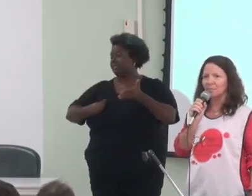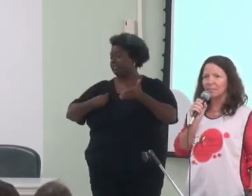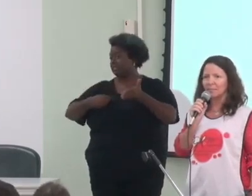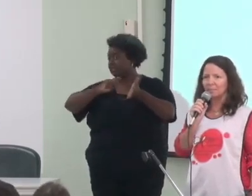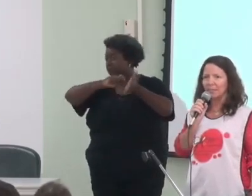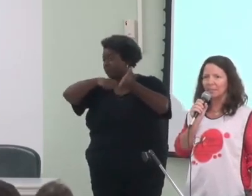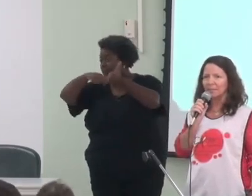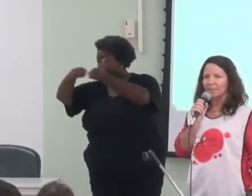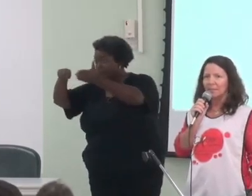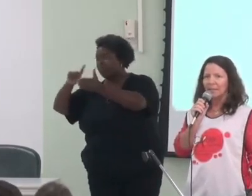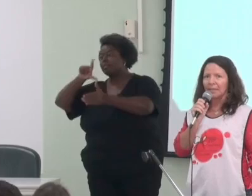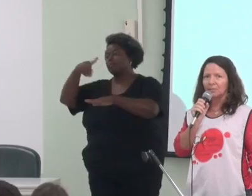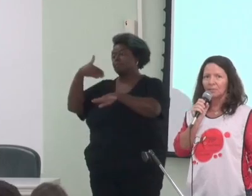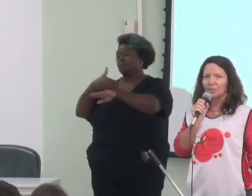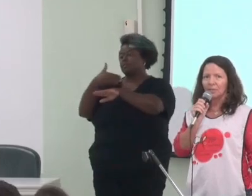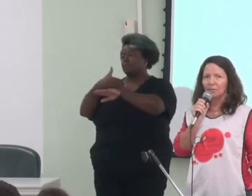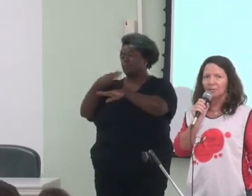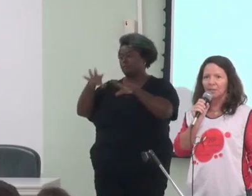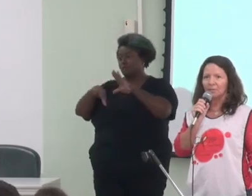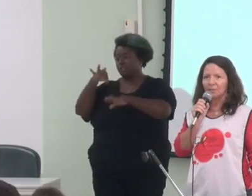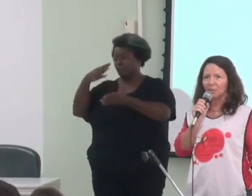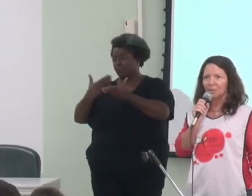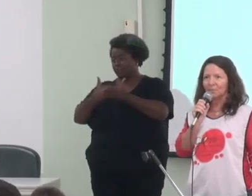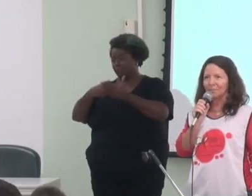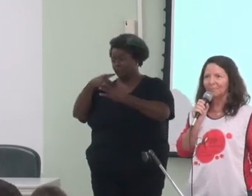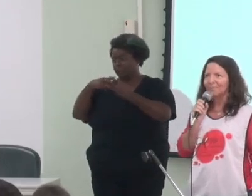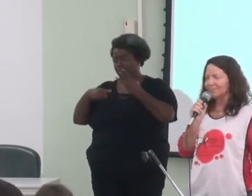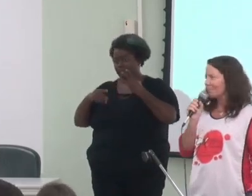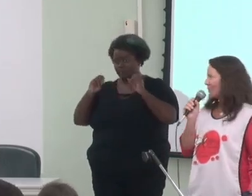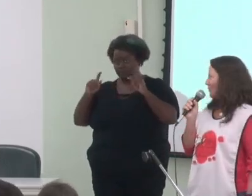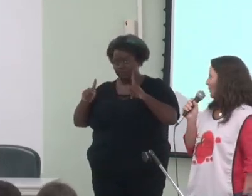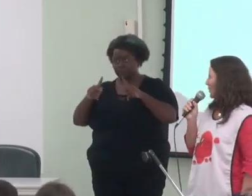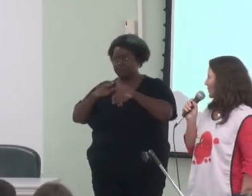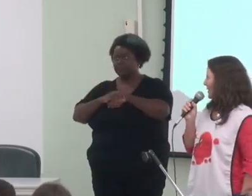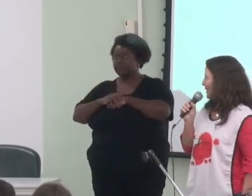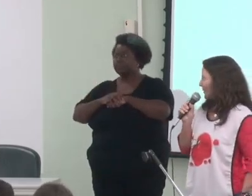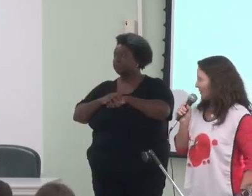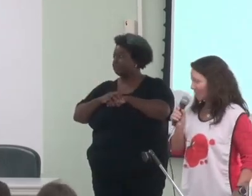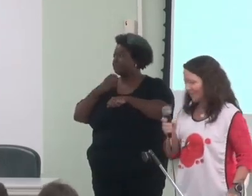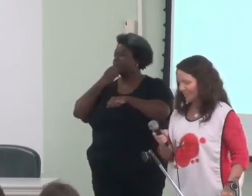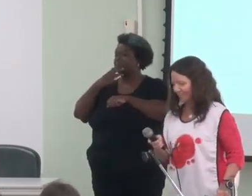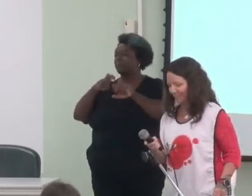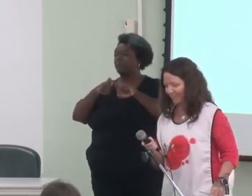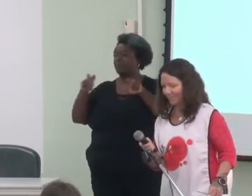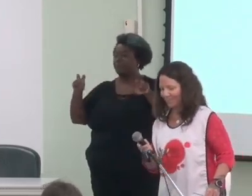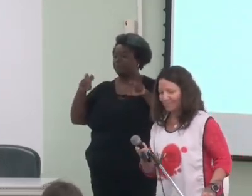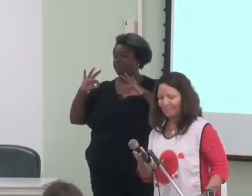para que possam participar do sorteio ao final. Uma boa mesa a todos.